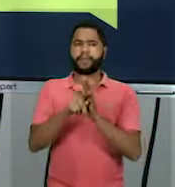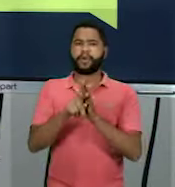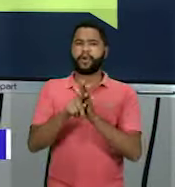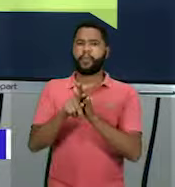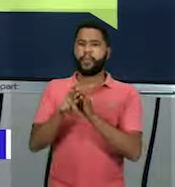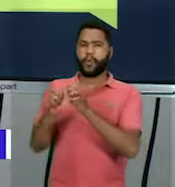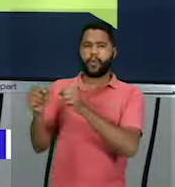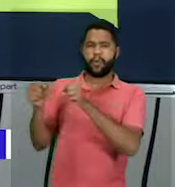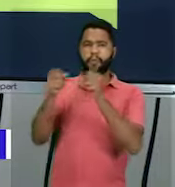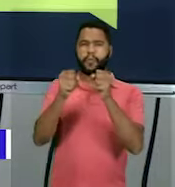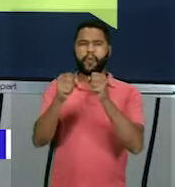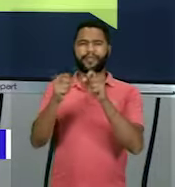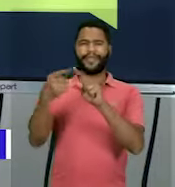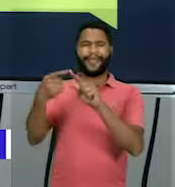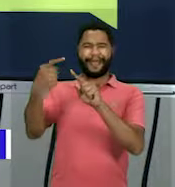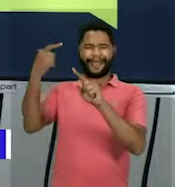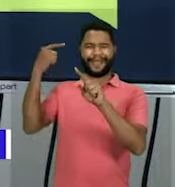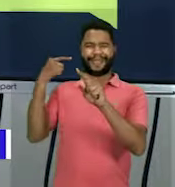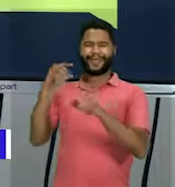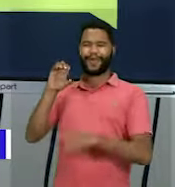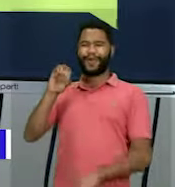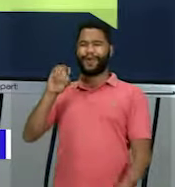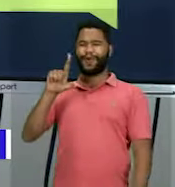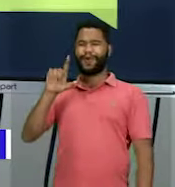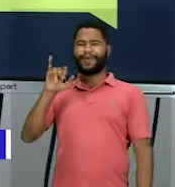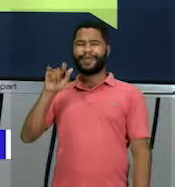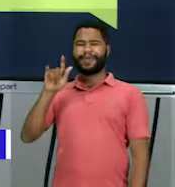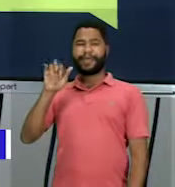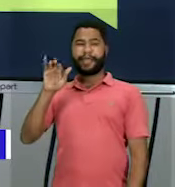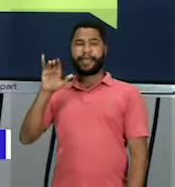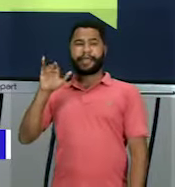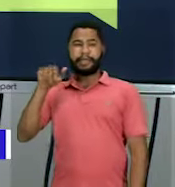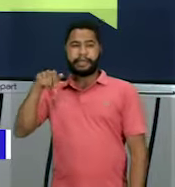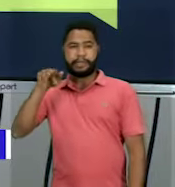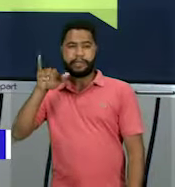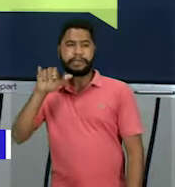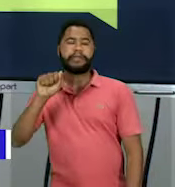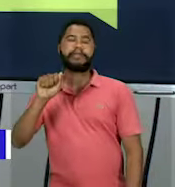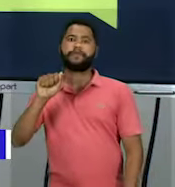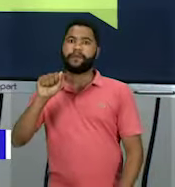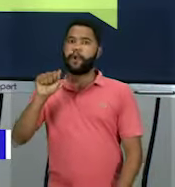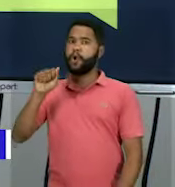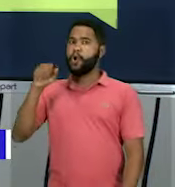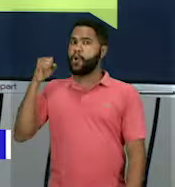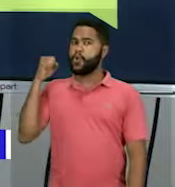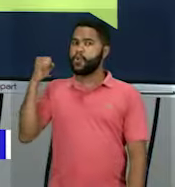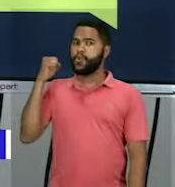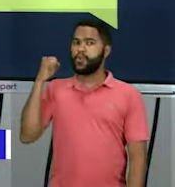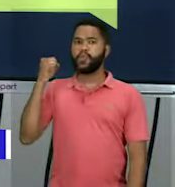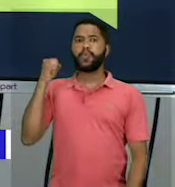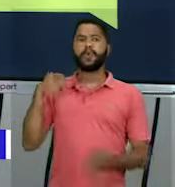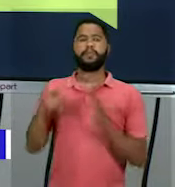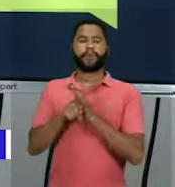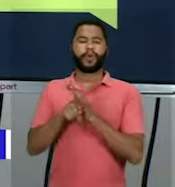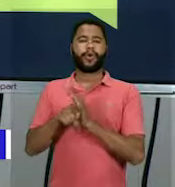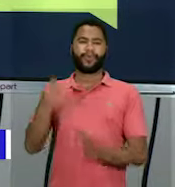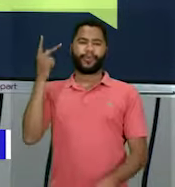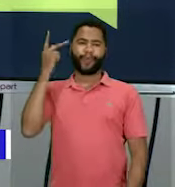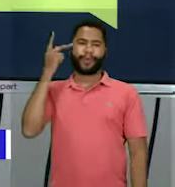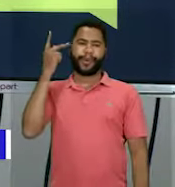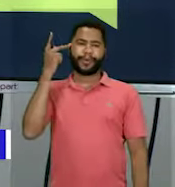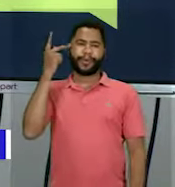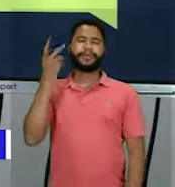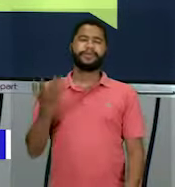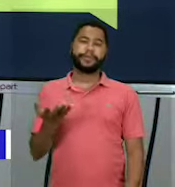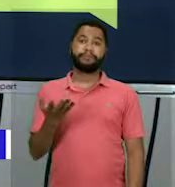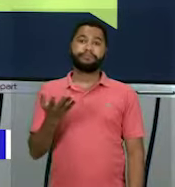poder aquela oligarquia que foi muito forte durante a primeira fase da República, que é a oligarquia paulista, né, então,